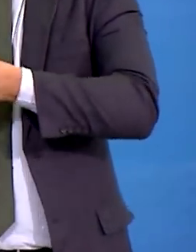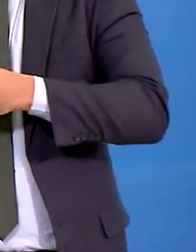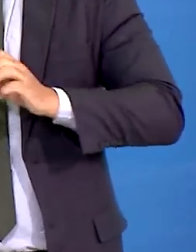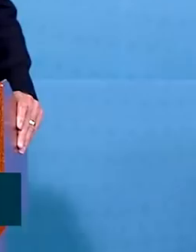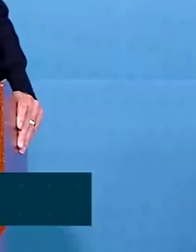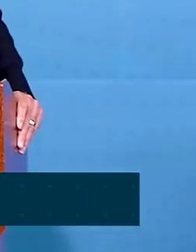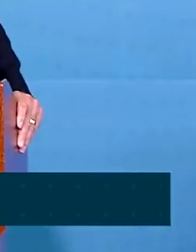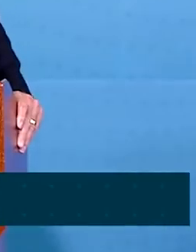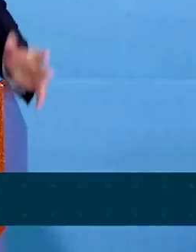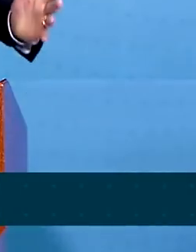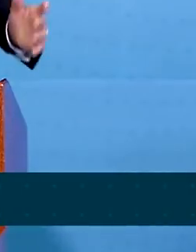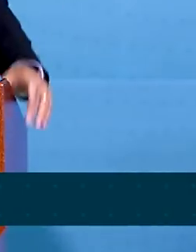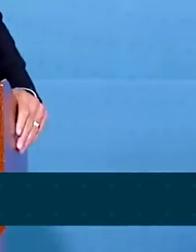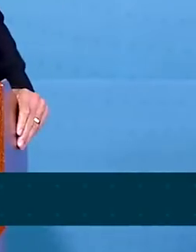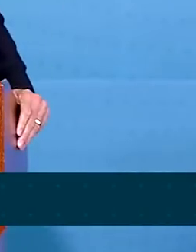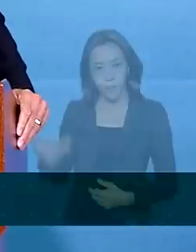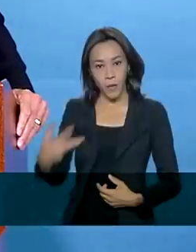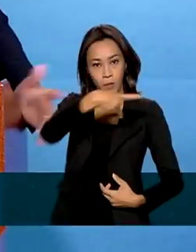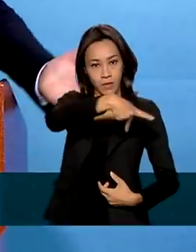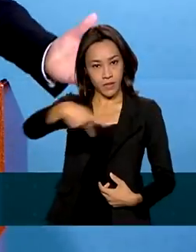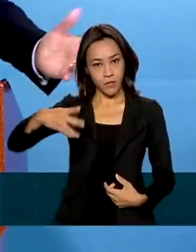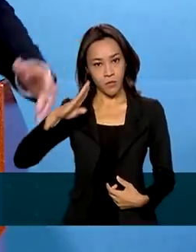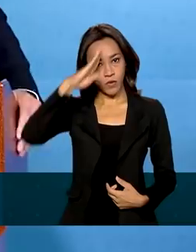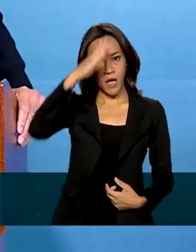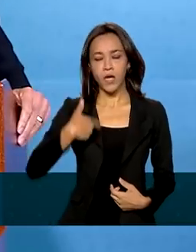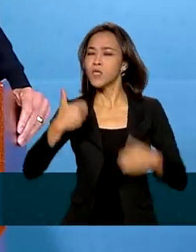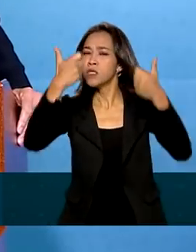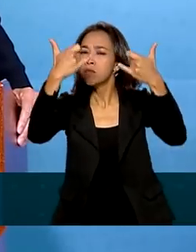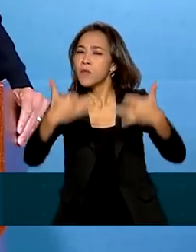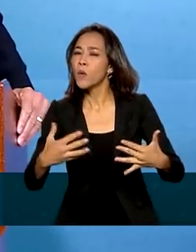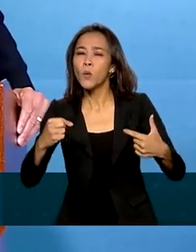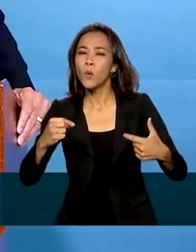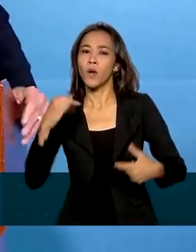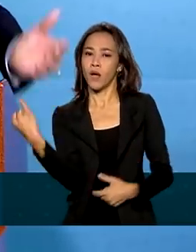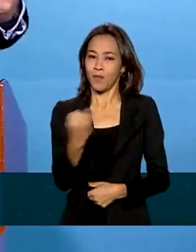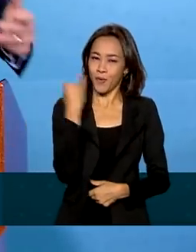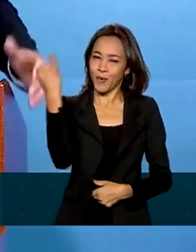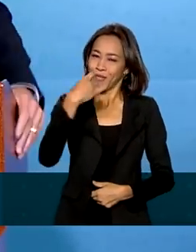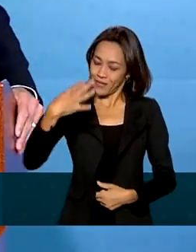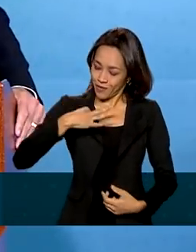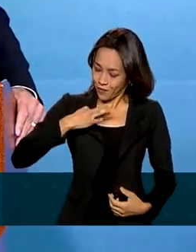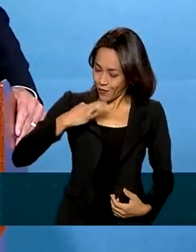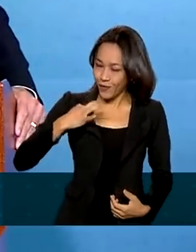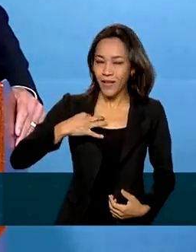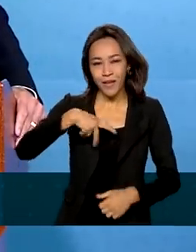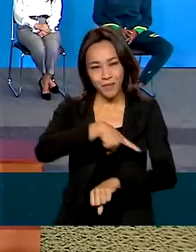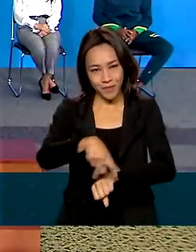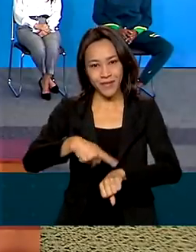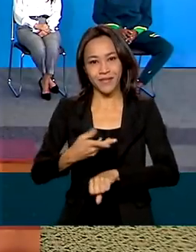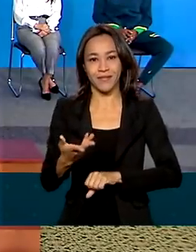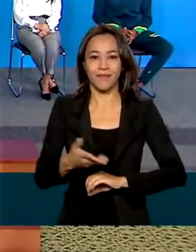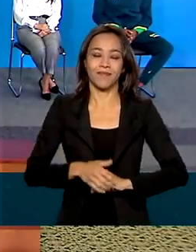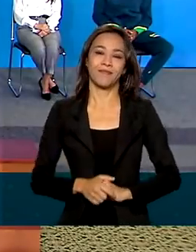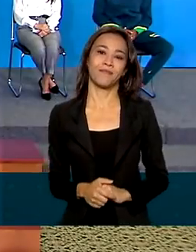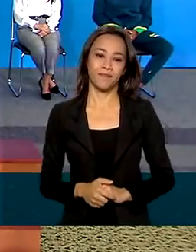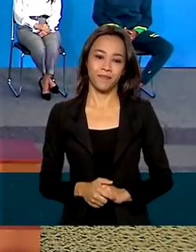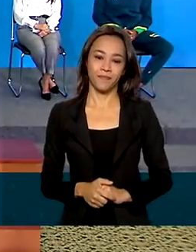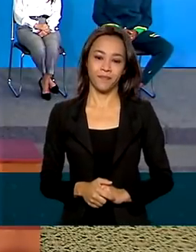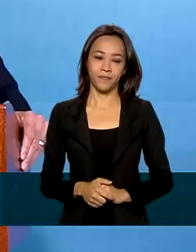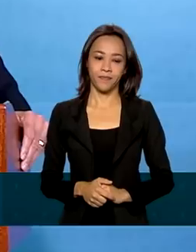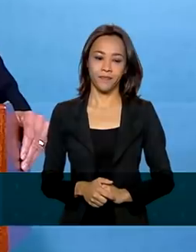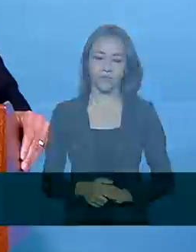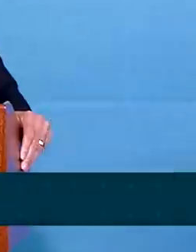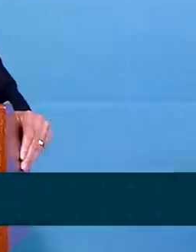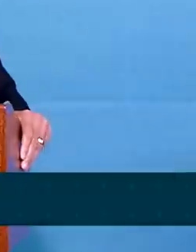os meus sonhos. O presidente Jair Bolsonaro falou sobre a importância do voluntariado para o país. O Brasil se orgulha